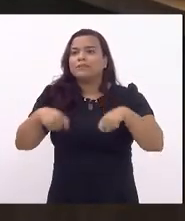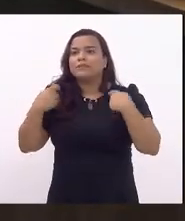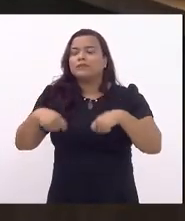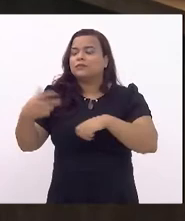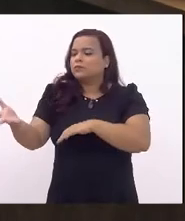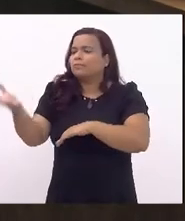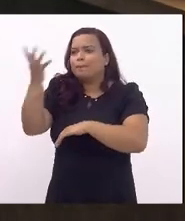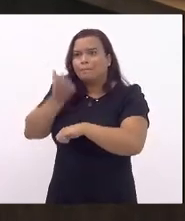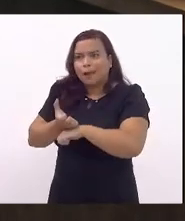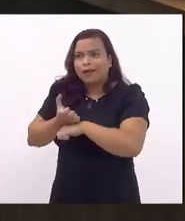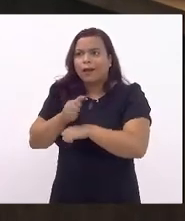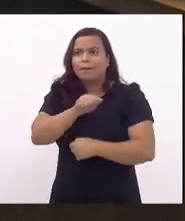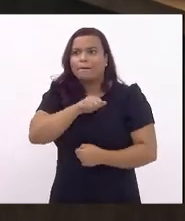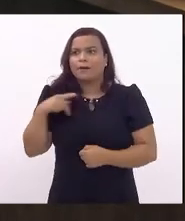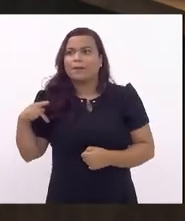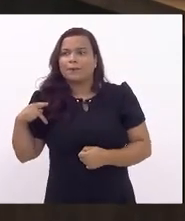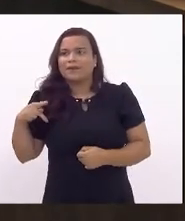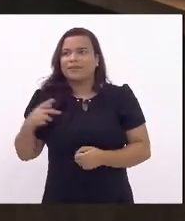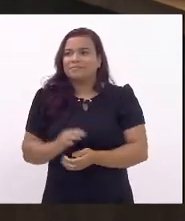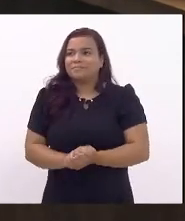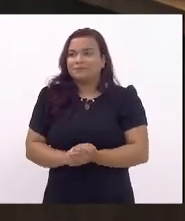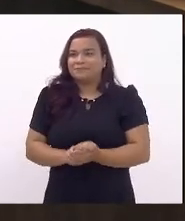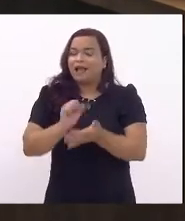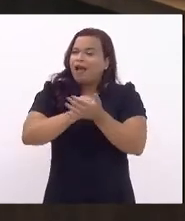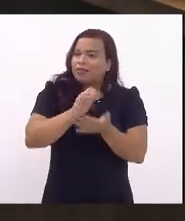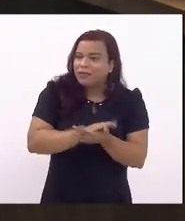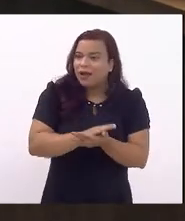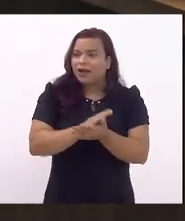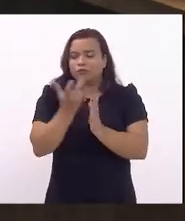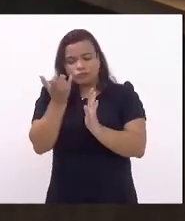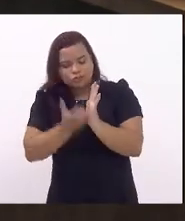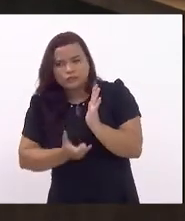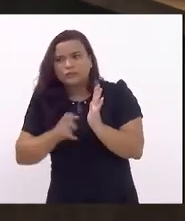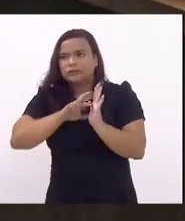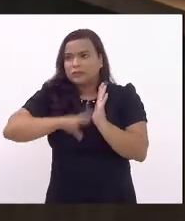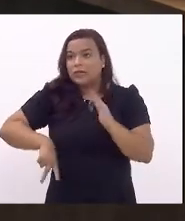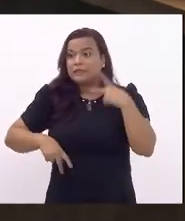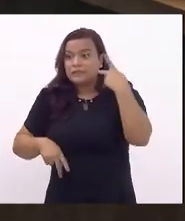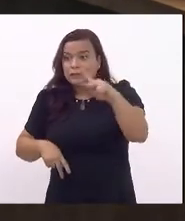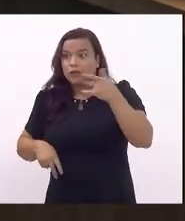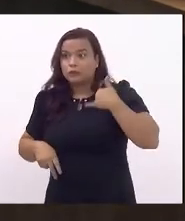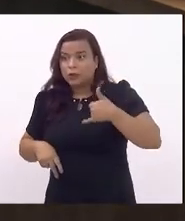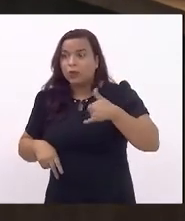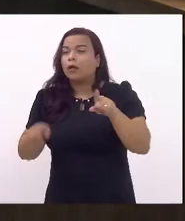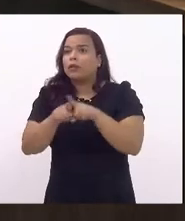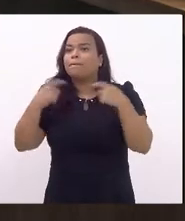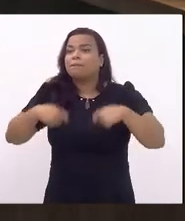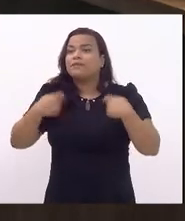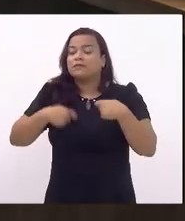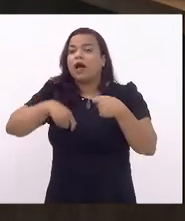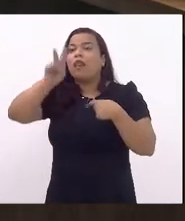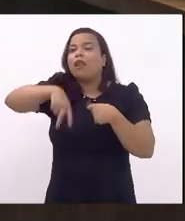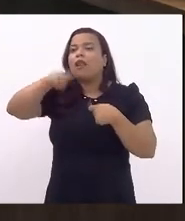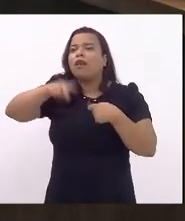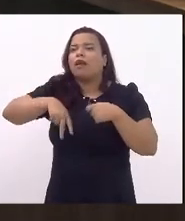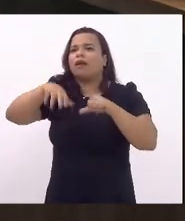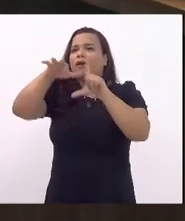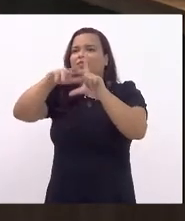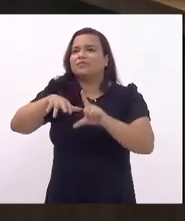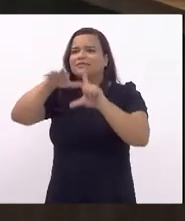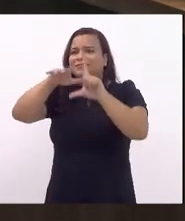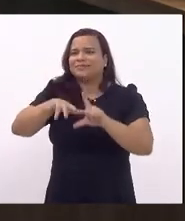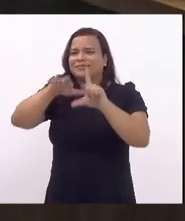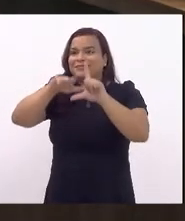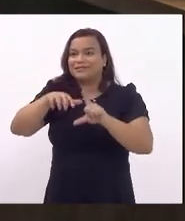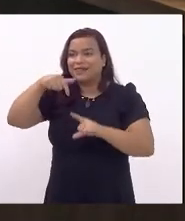aplicativo, precisa que o seu celular leia um código ali de QR Code. Então,